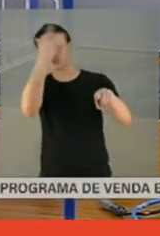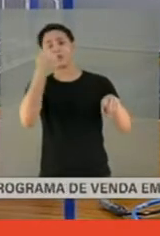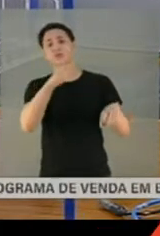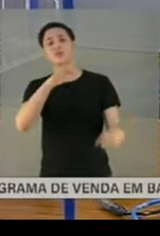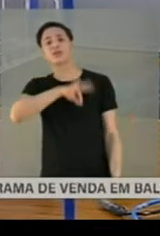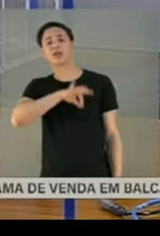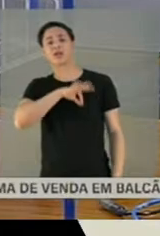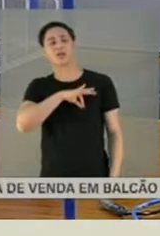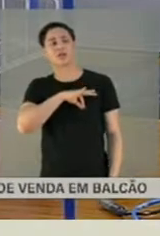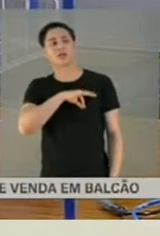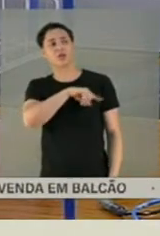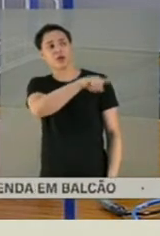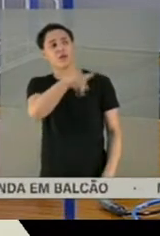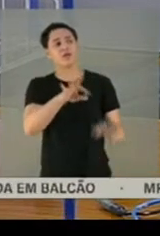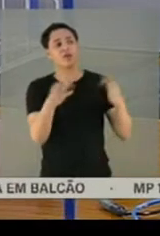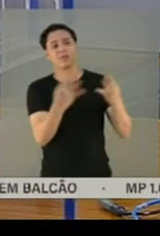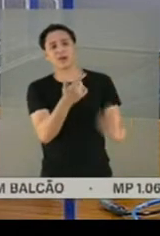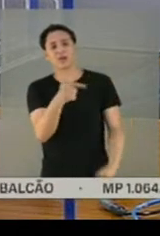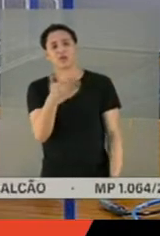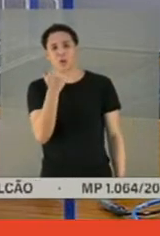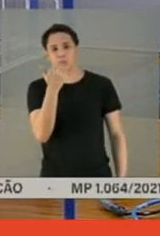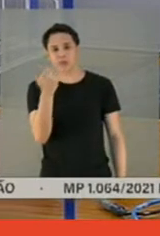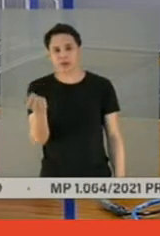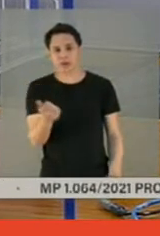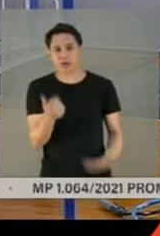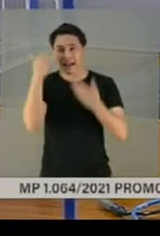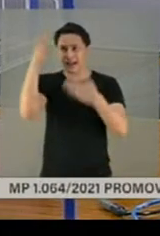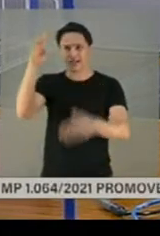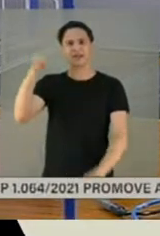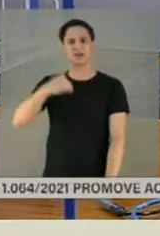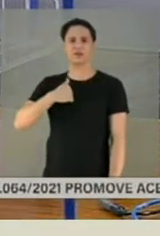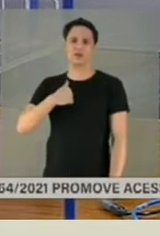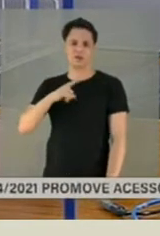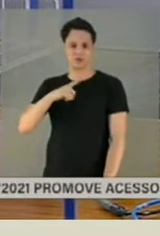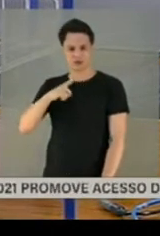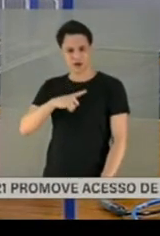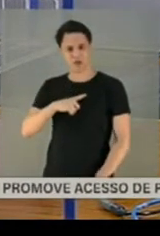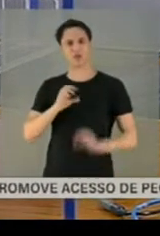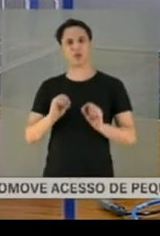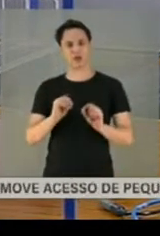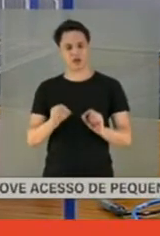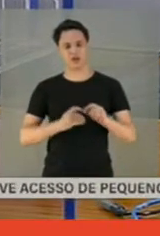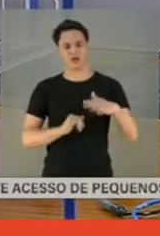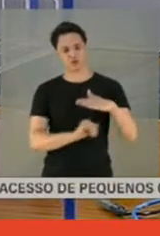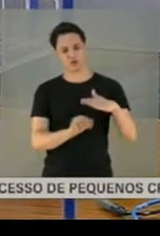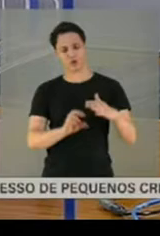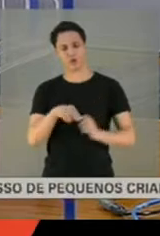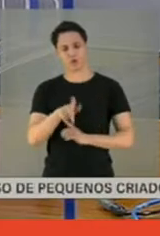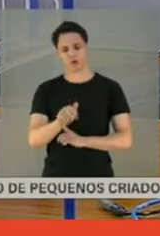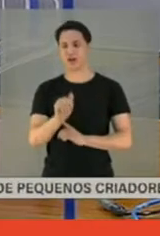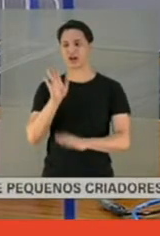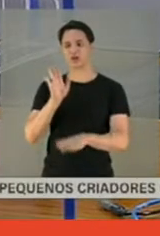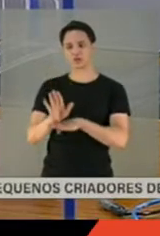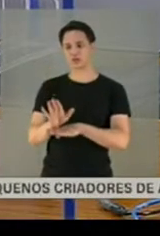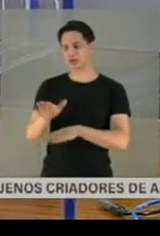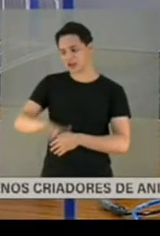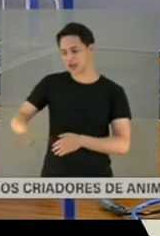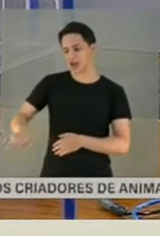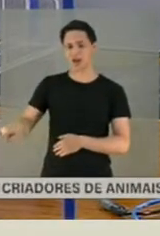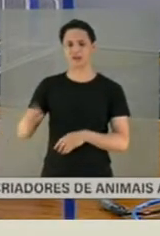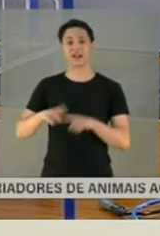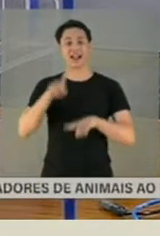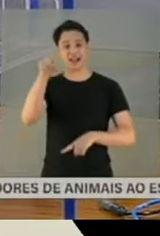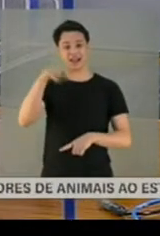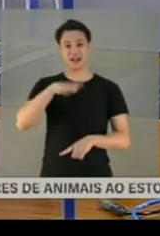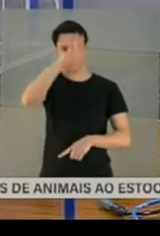E as crianças que muitas vezes não têm o que comer? Graças a Deus nós temos ONGs que ajudam essas crianças em Manaus e Amazonas. Só em Manaus